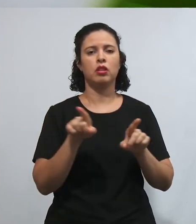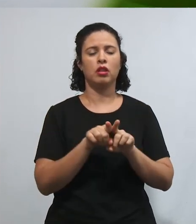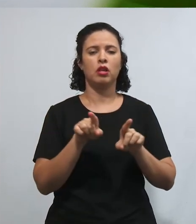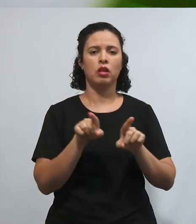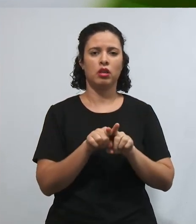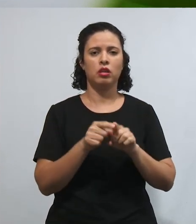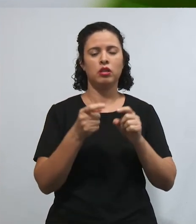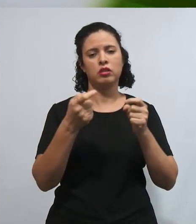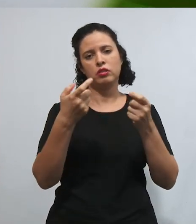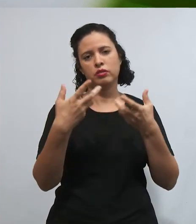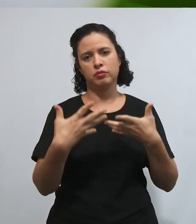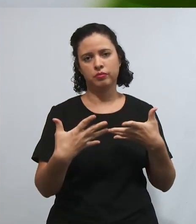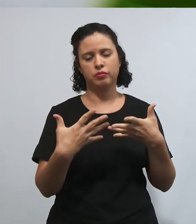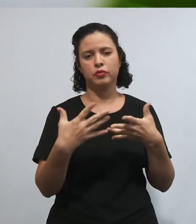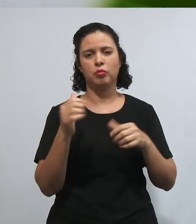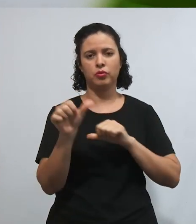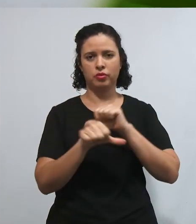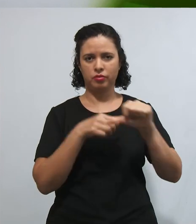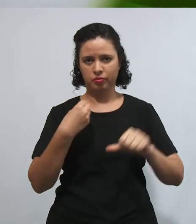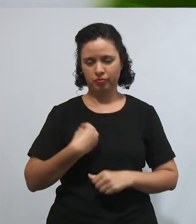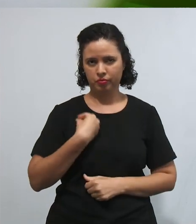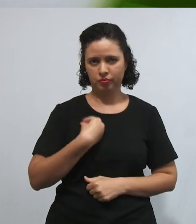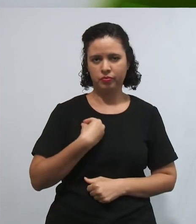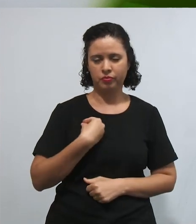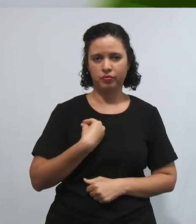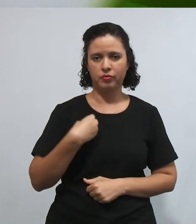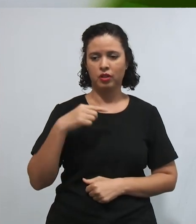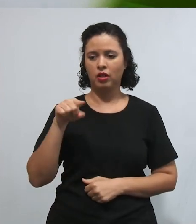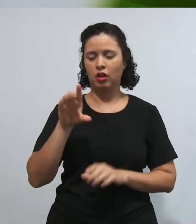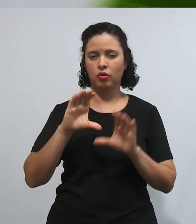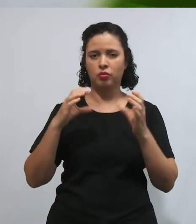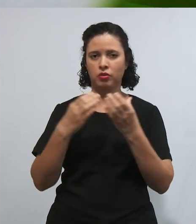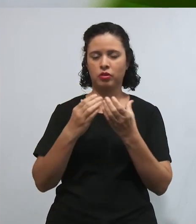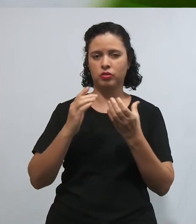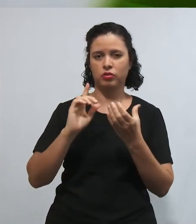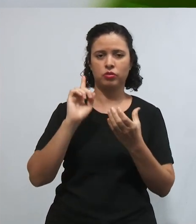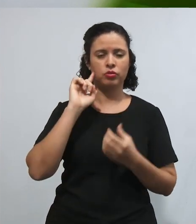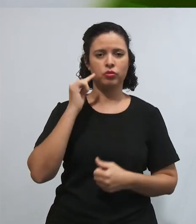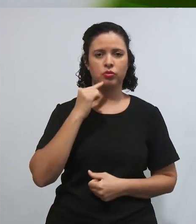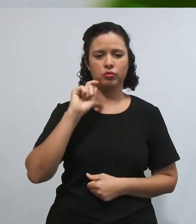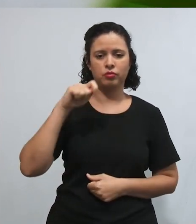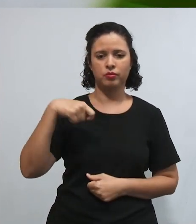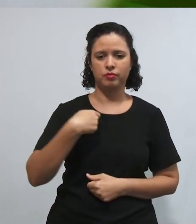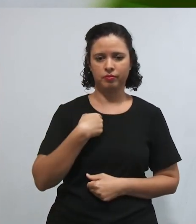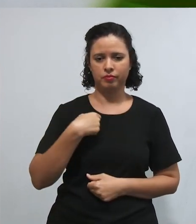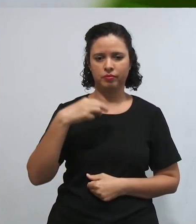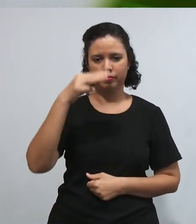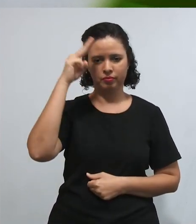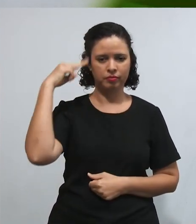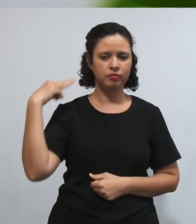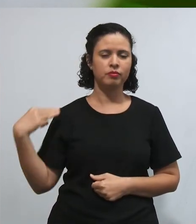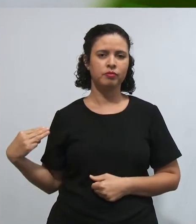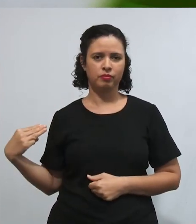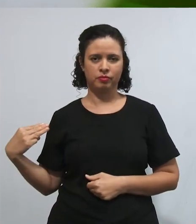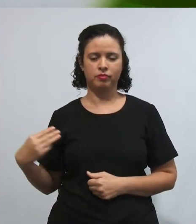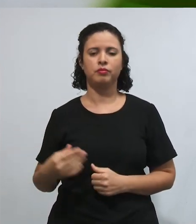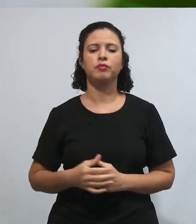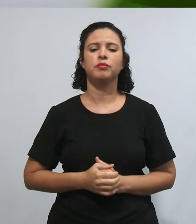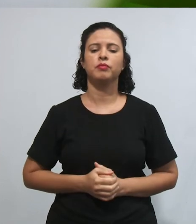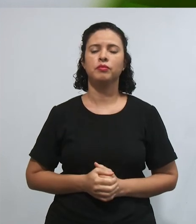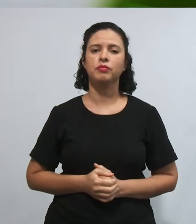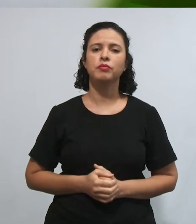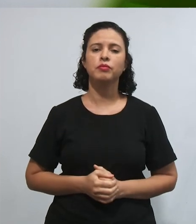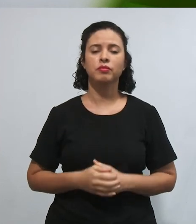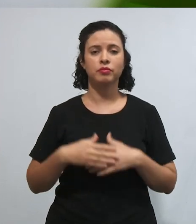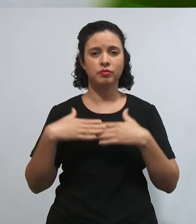Mudando Realidades. Na comunidade surda, o meu sinal é assim. Tá ok?